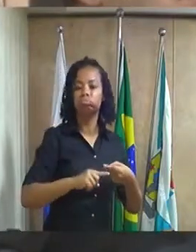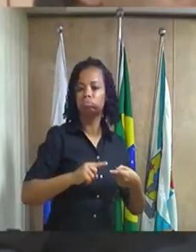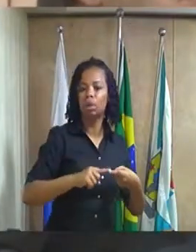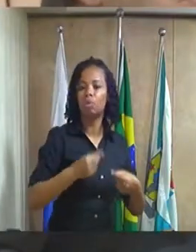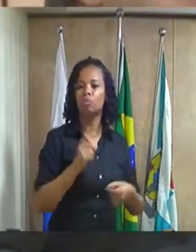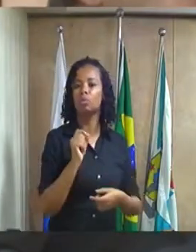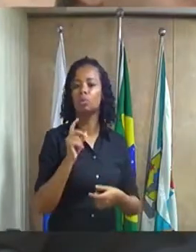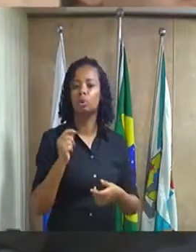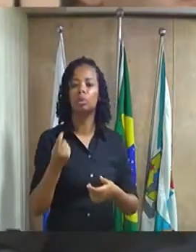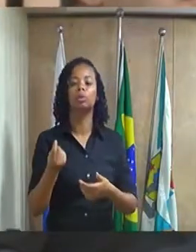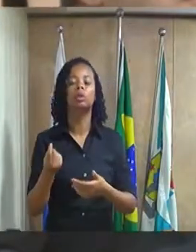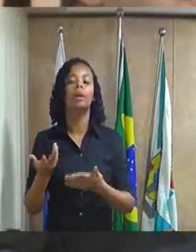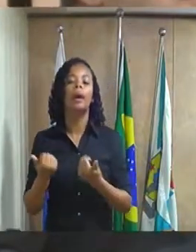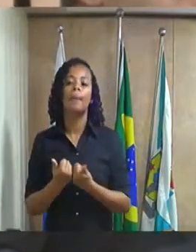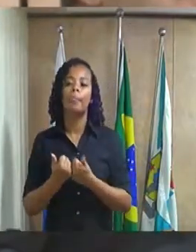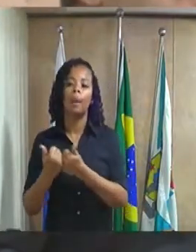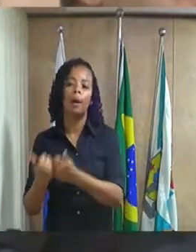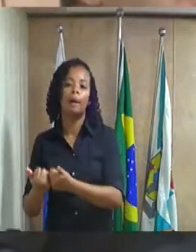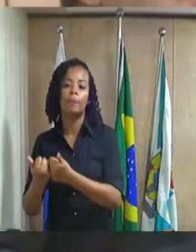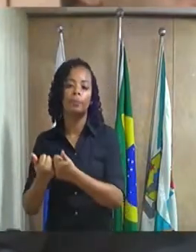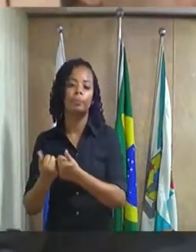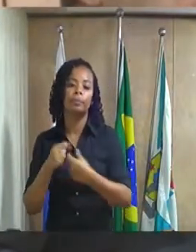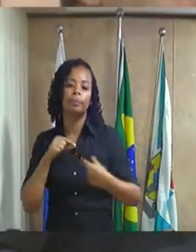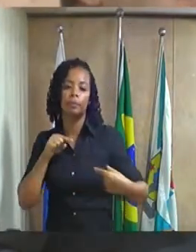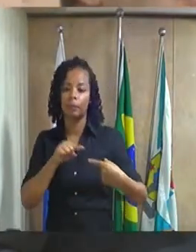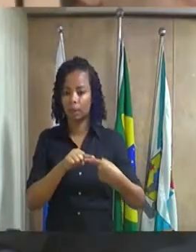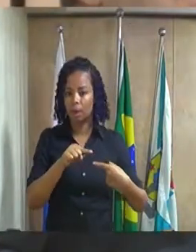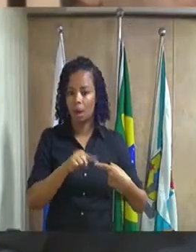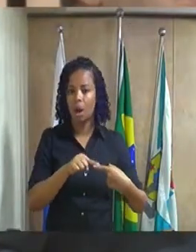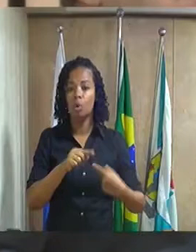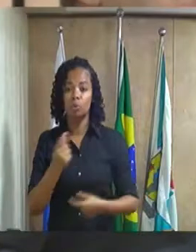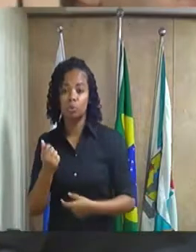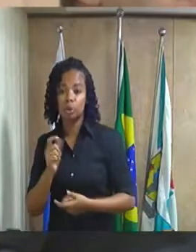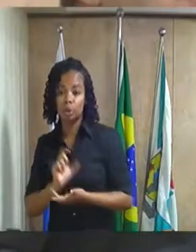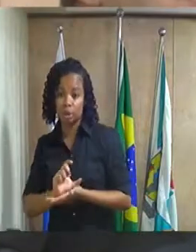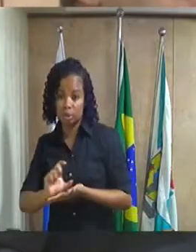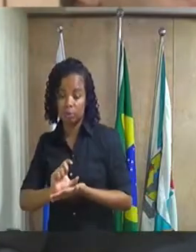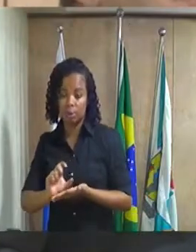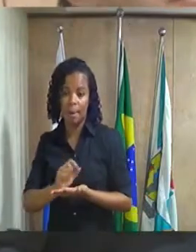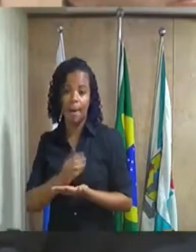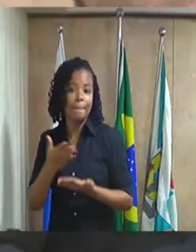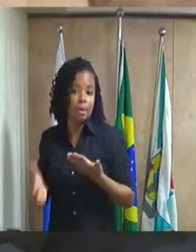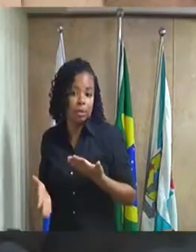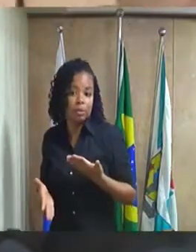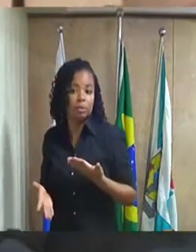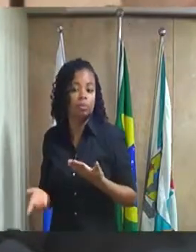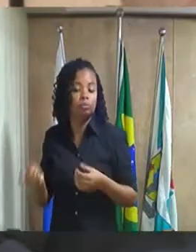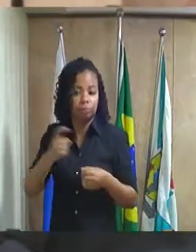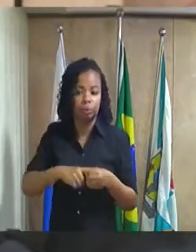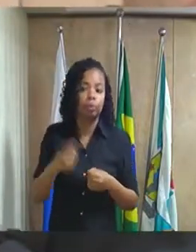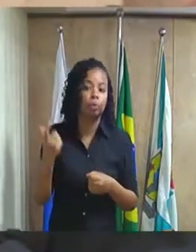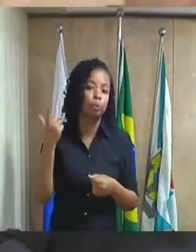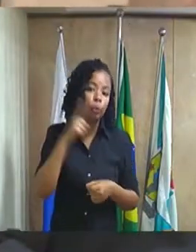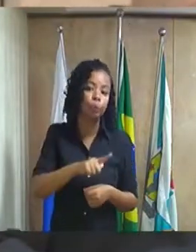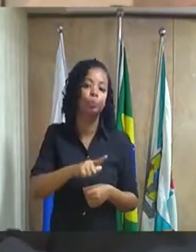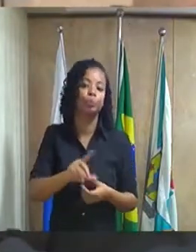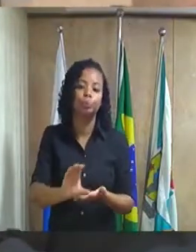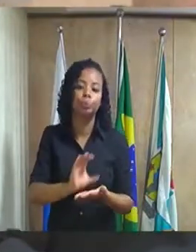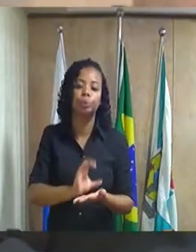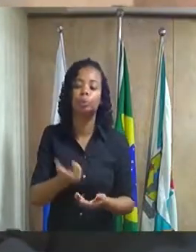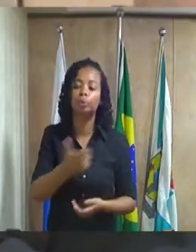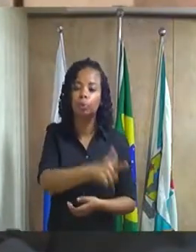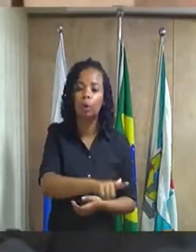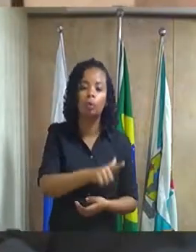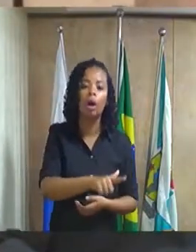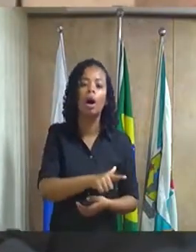esse dinheiro que já está perdido de volta então a questão numérica de servidor de